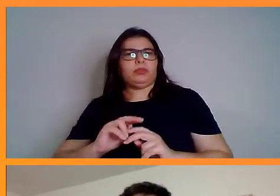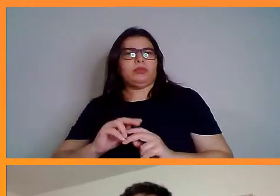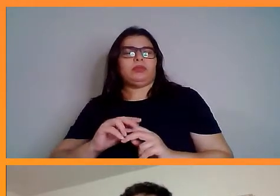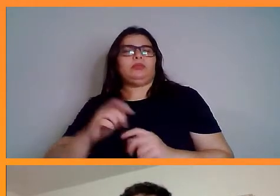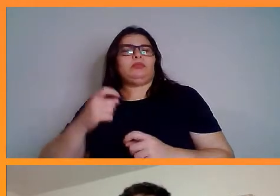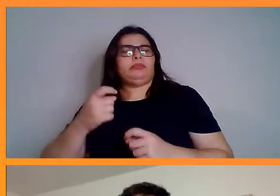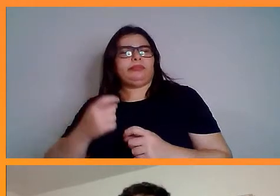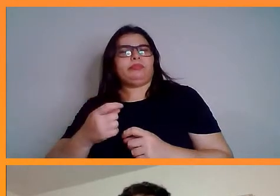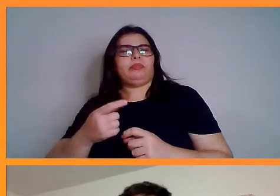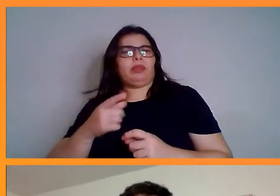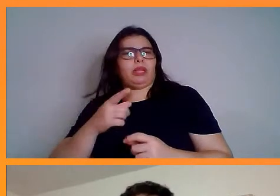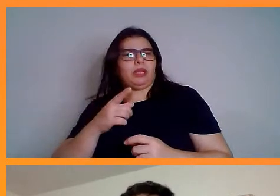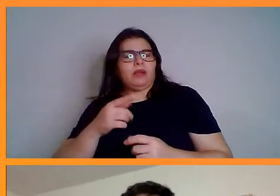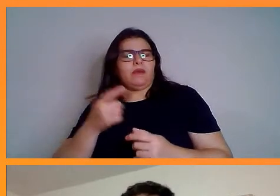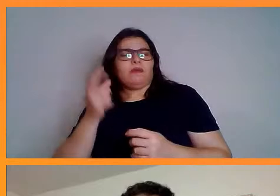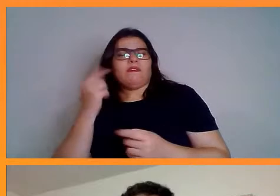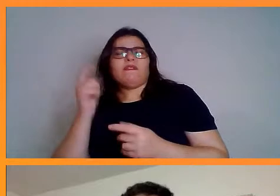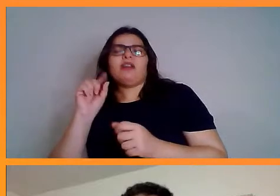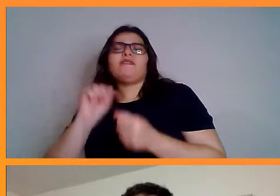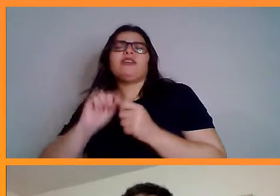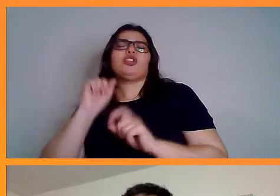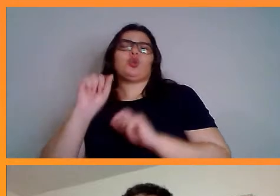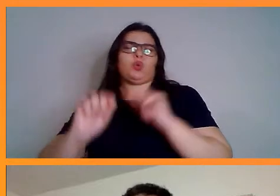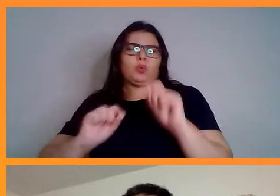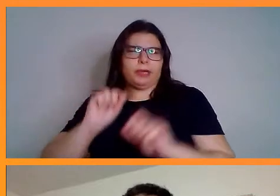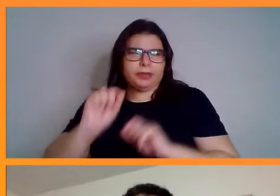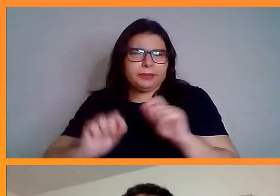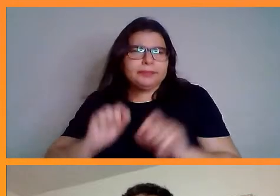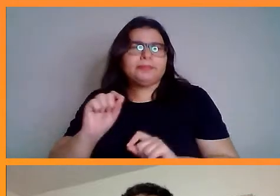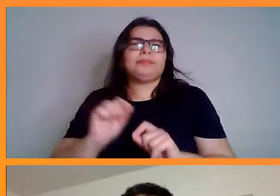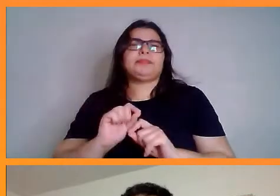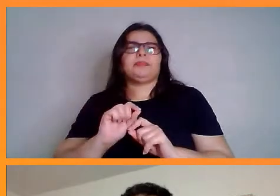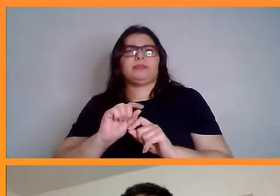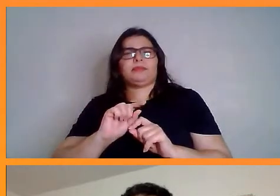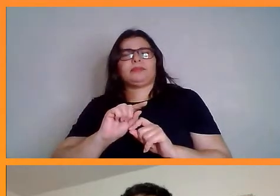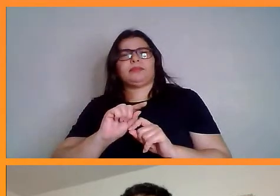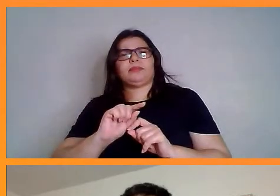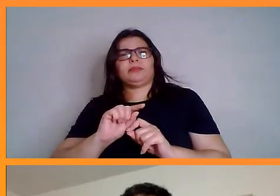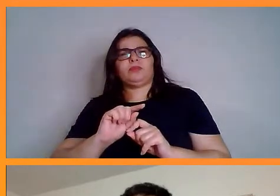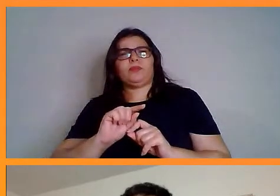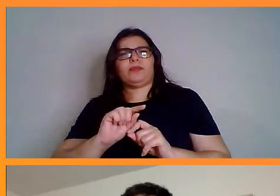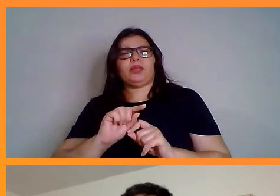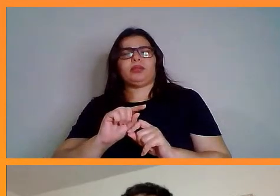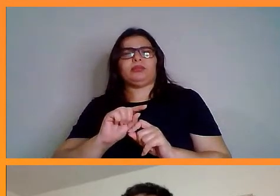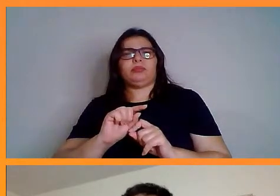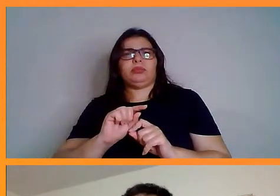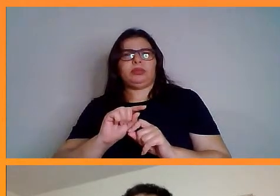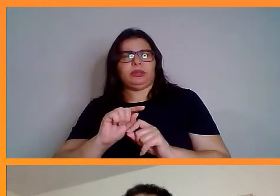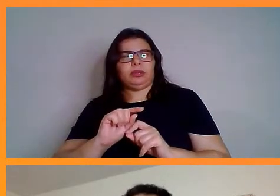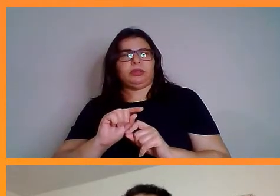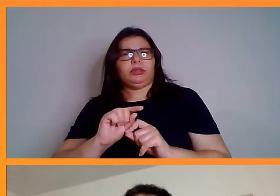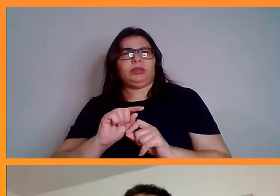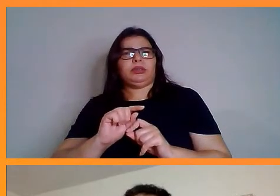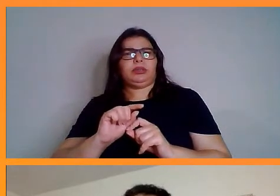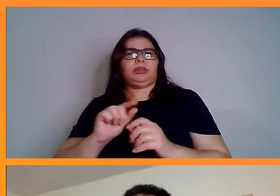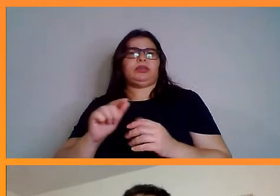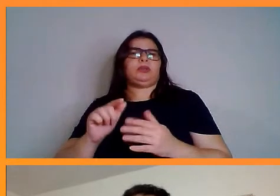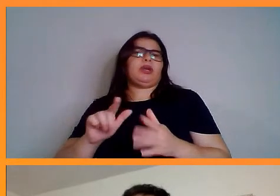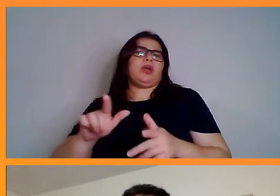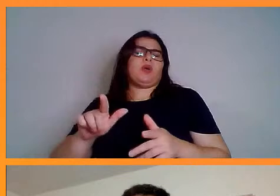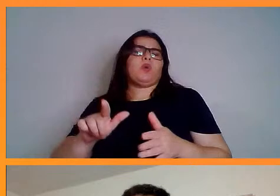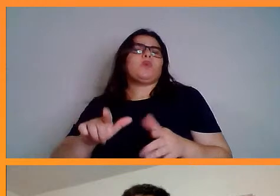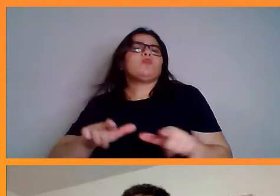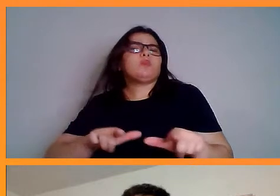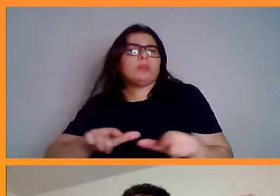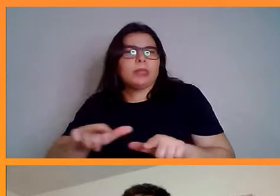vai, justamente, prestar um serviço, que a gente chama de um serviço de reprodução assistida, né. Então,